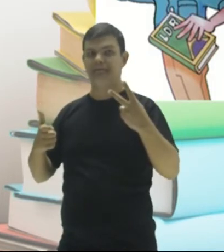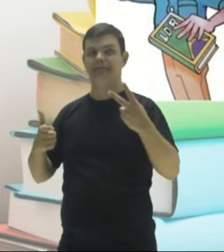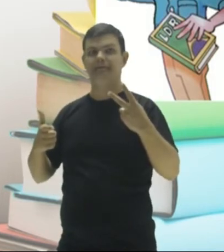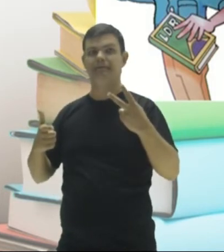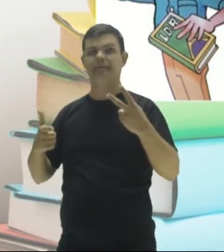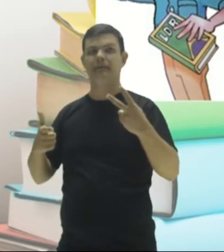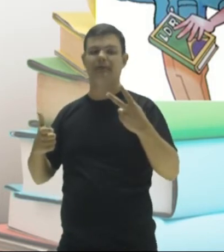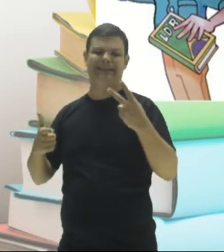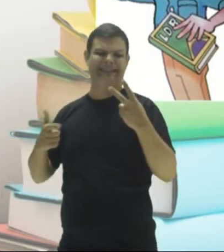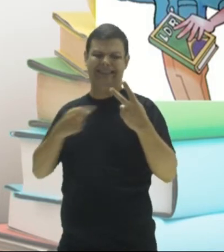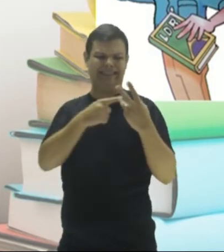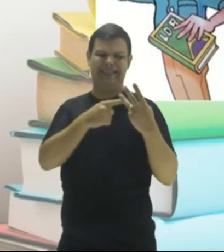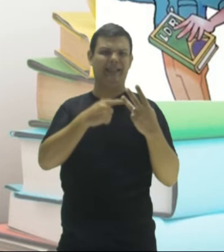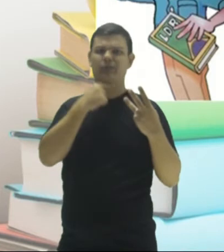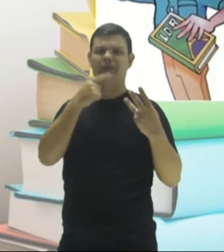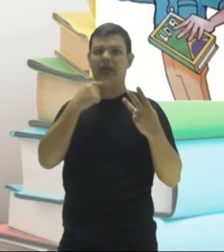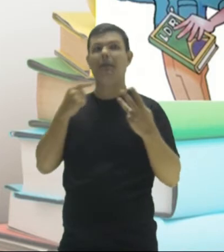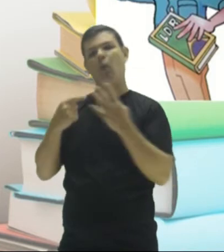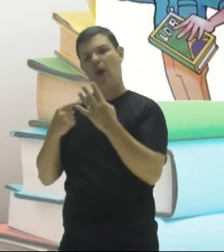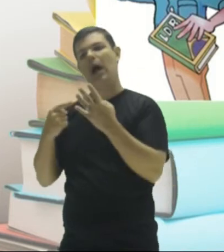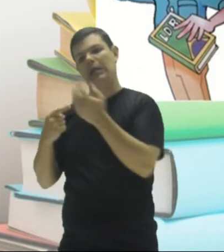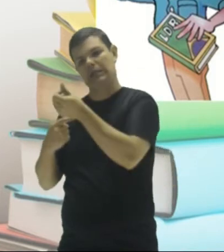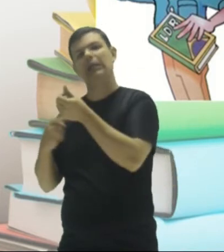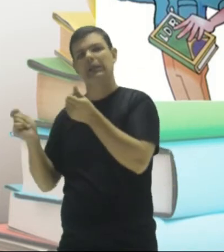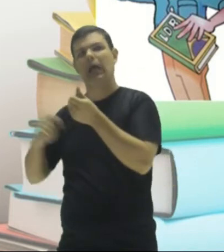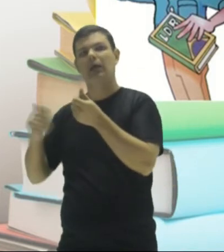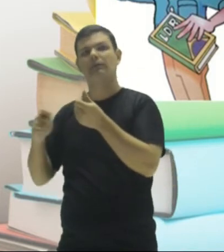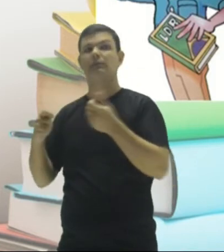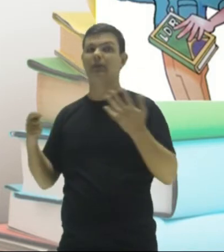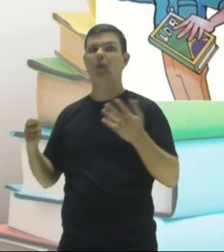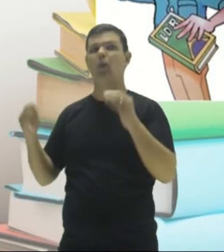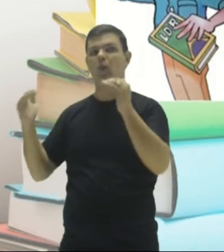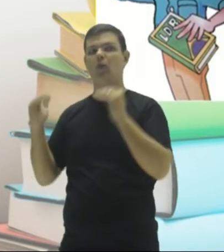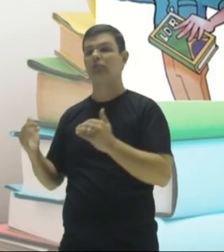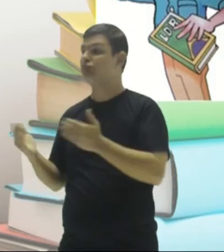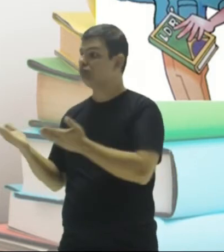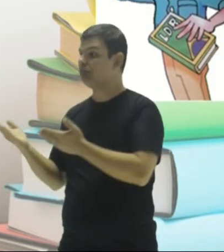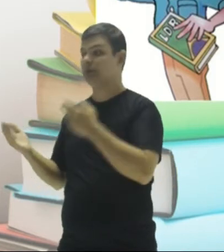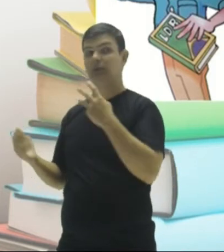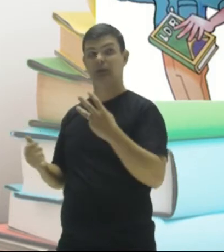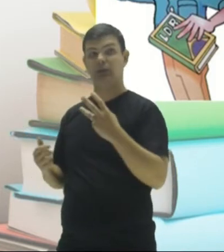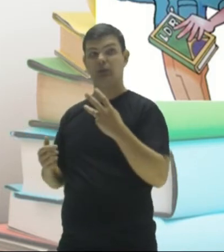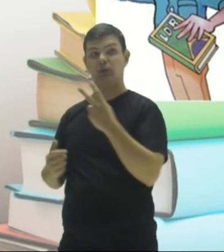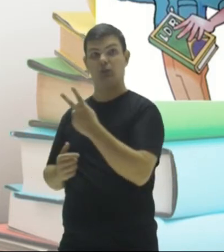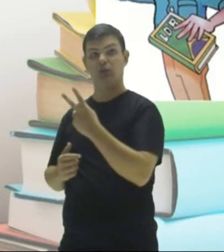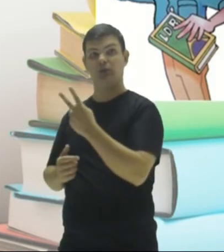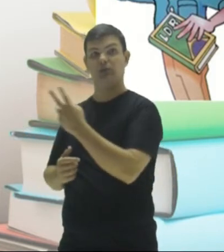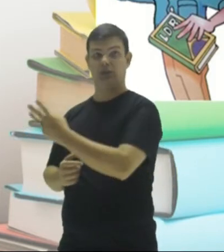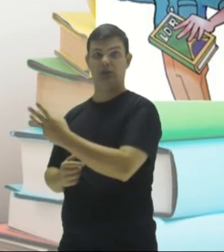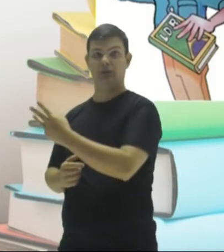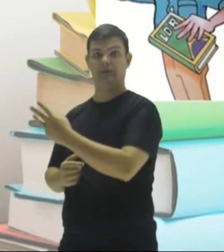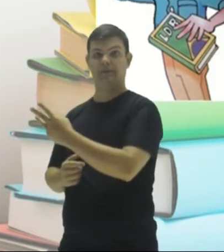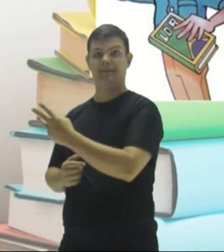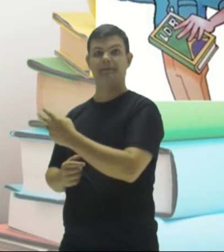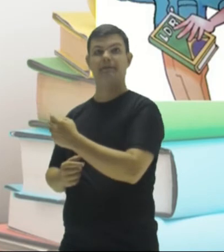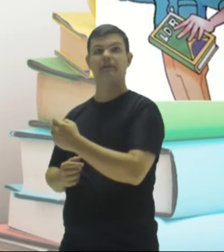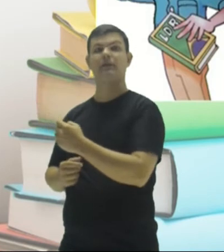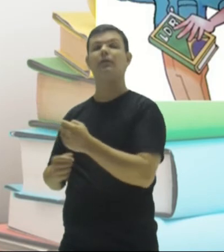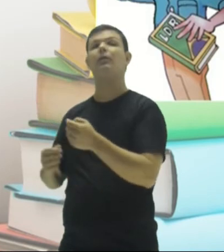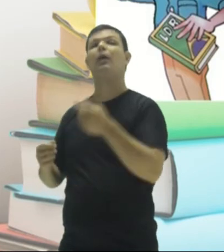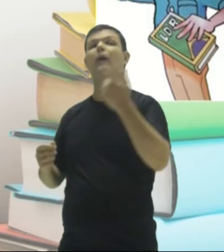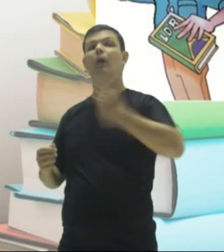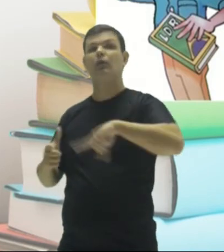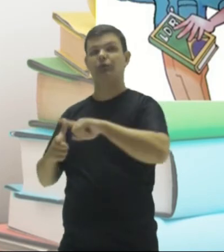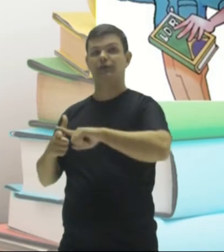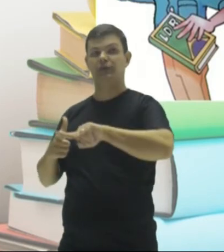aí, o três não dá para dividir, mas o quatro e seis dá. Então, dá essa divisão aí, olha. Três, dois e três. Essa outra